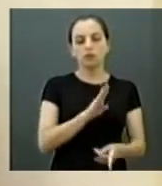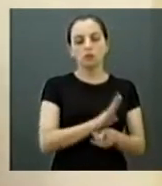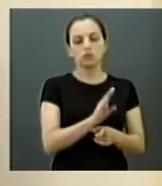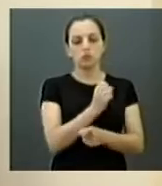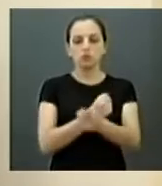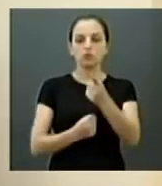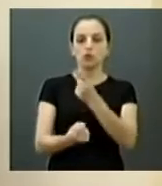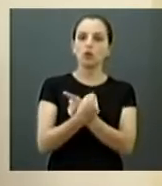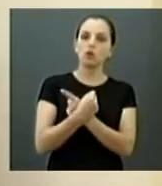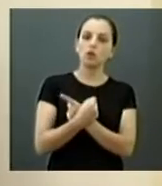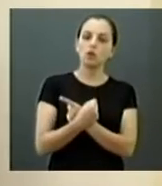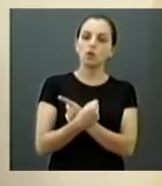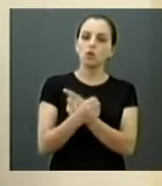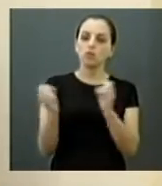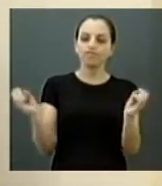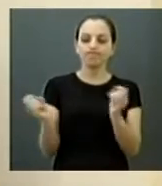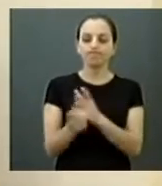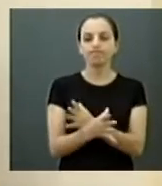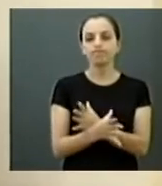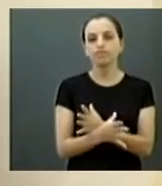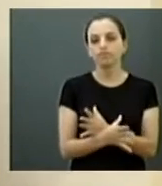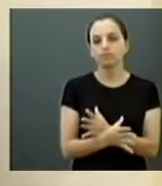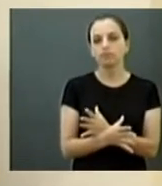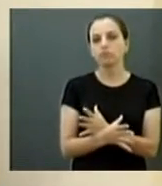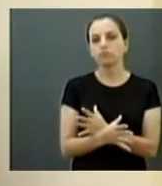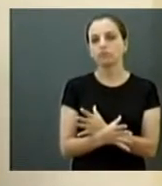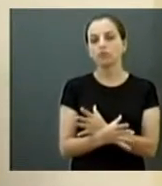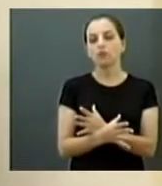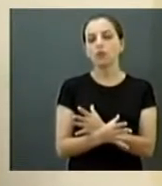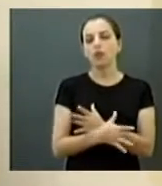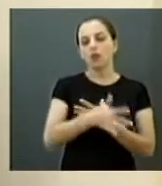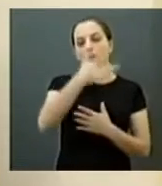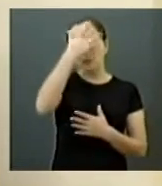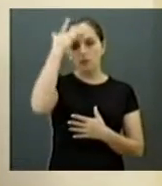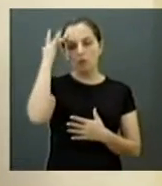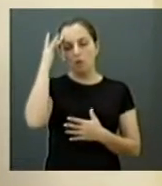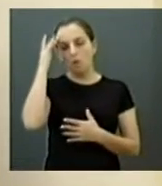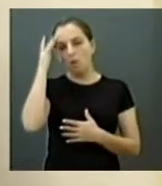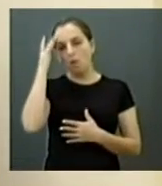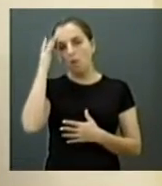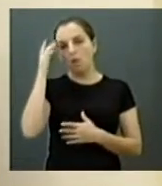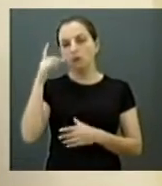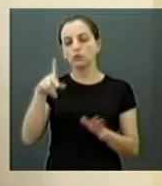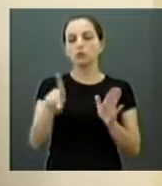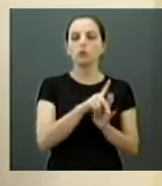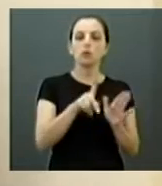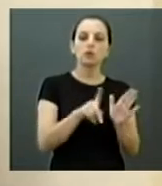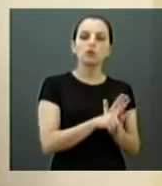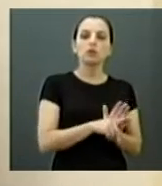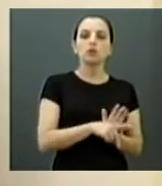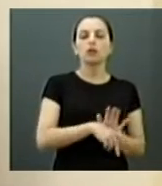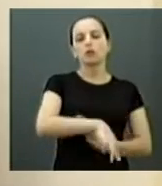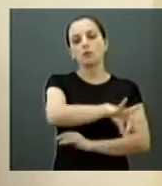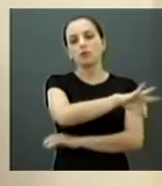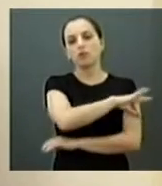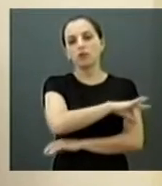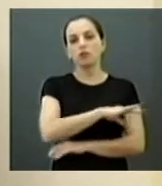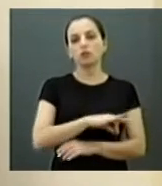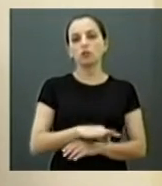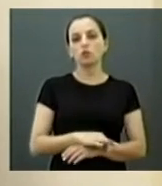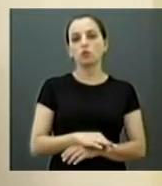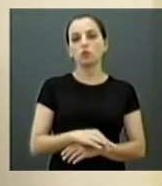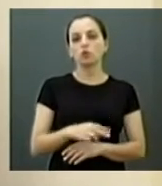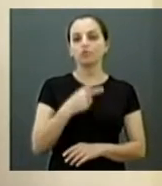prejudicando a participação dos alunos nos projetos. Algumas entidades estão tendo a frequência aí de cerca de 30, 40